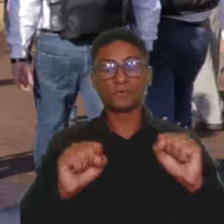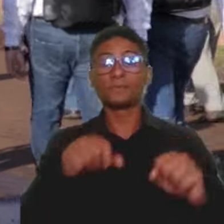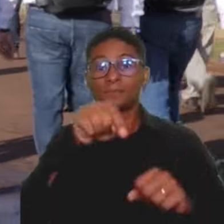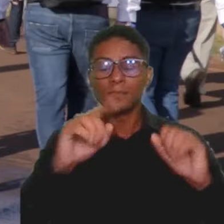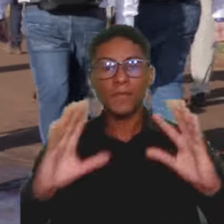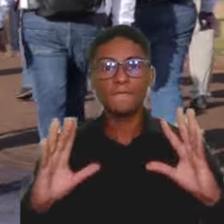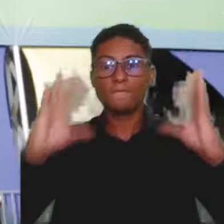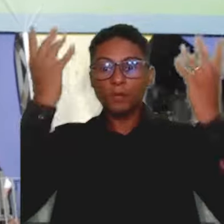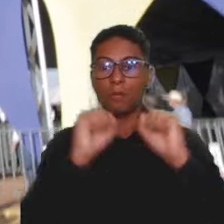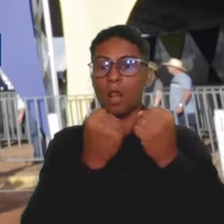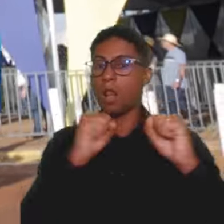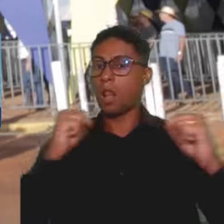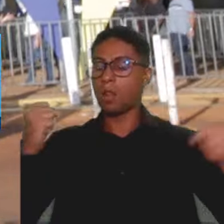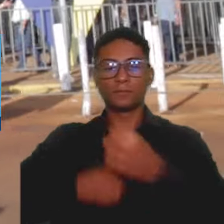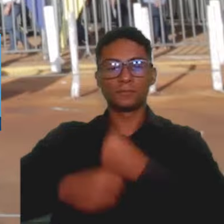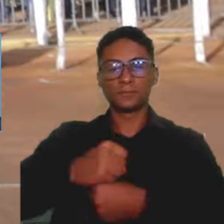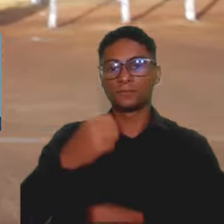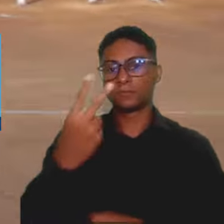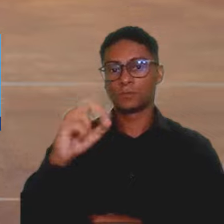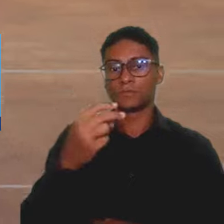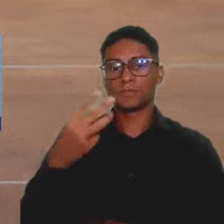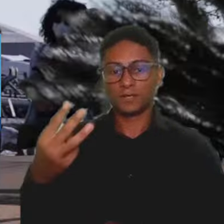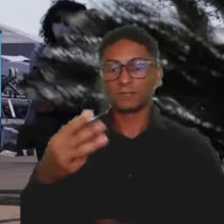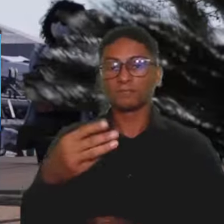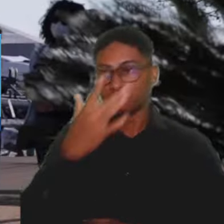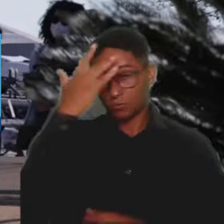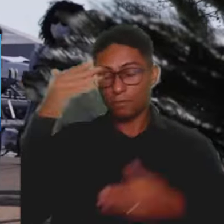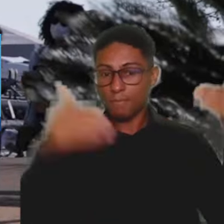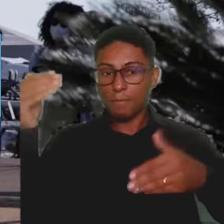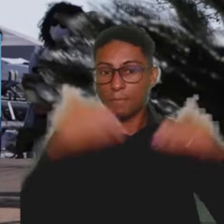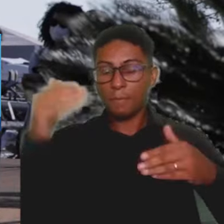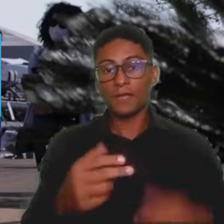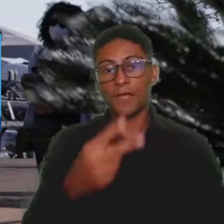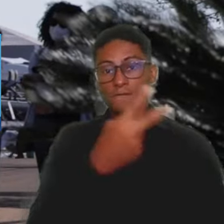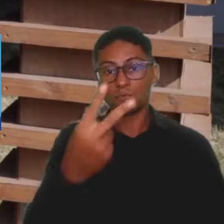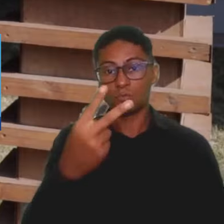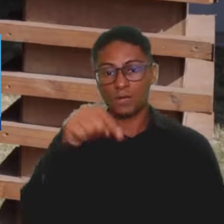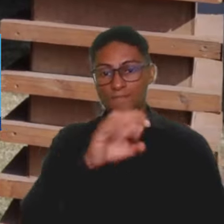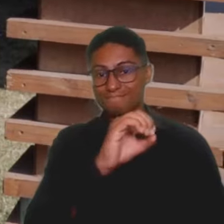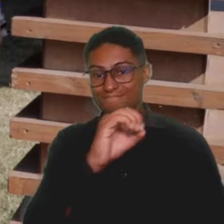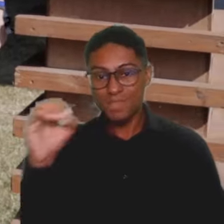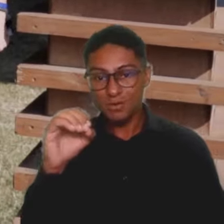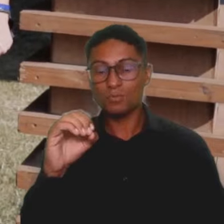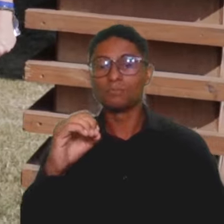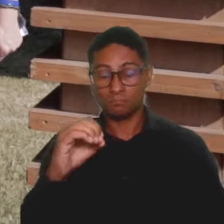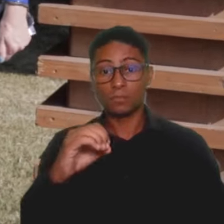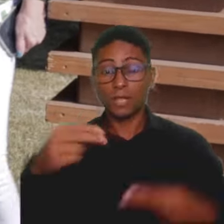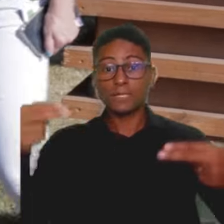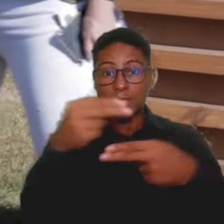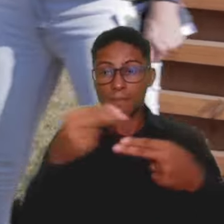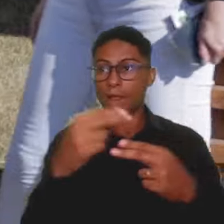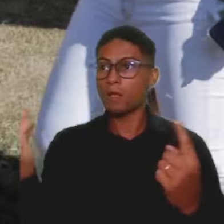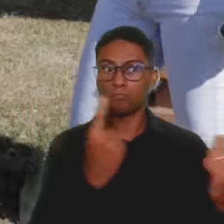evento grandioso. Em 2023, mais de 22 mil pessoas passaram pelo estande do SEBRAE. Os expositores trocaram cerca